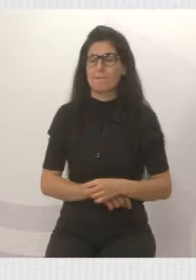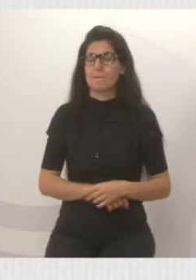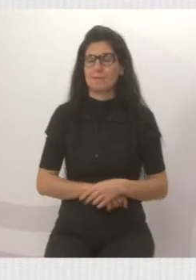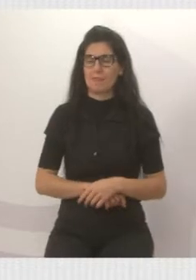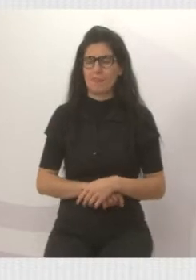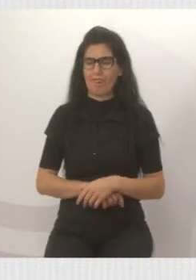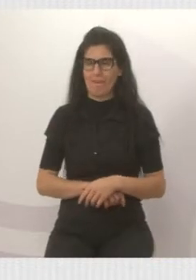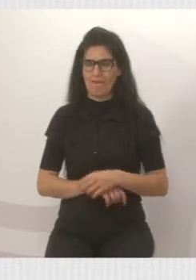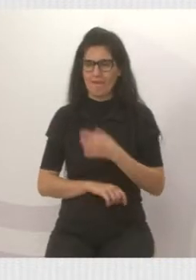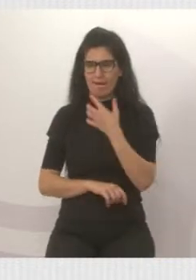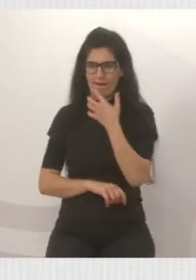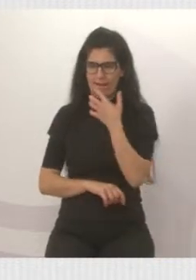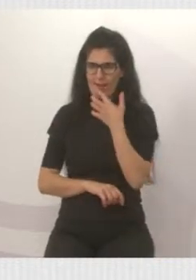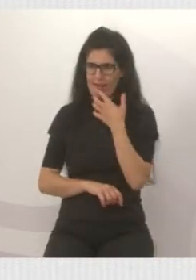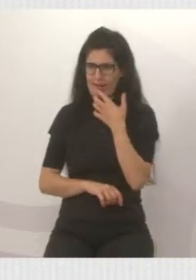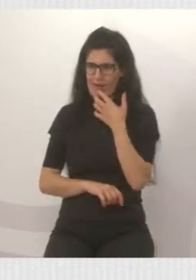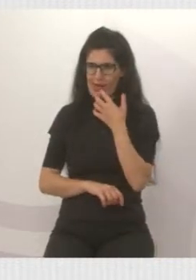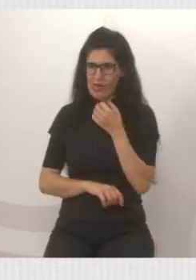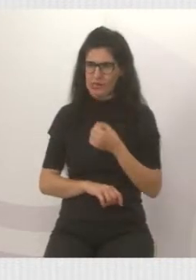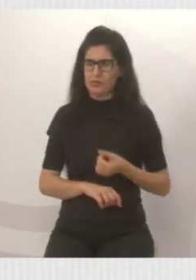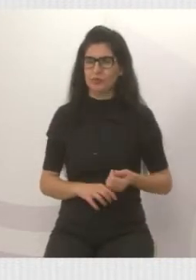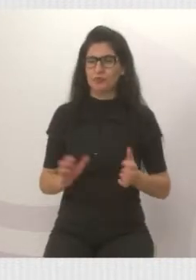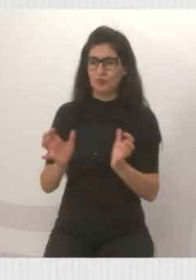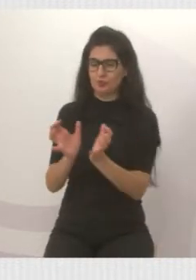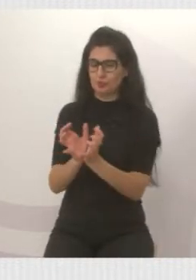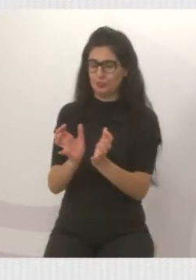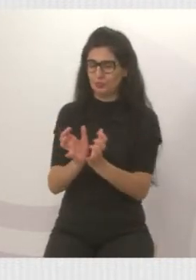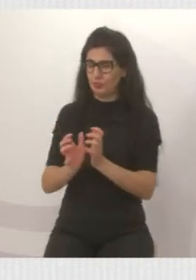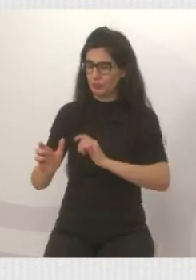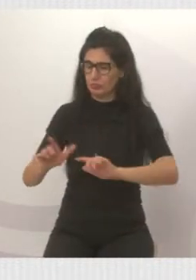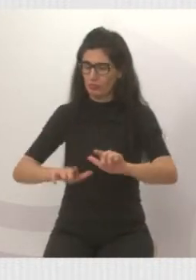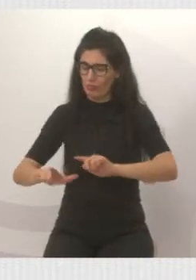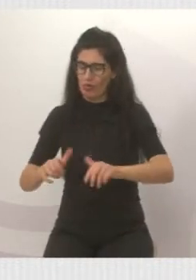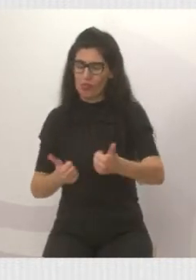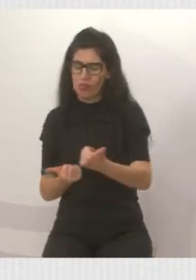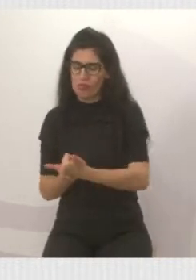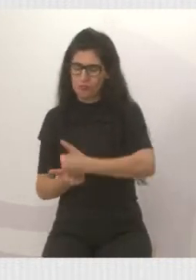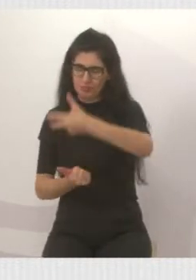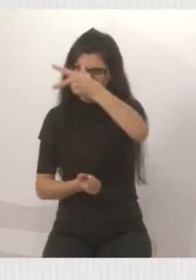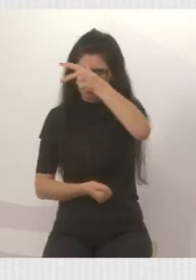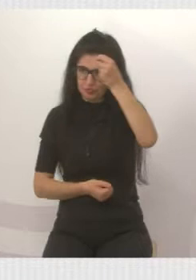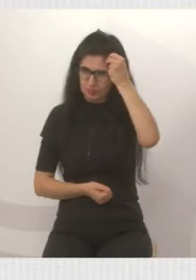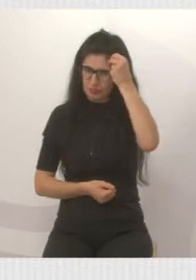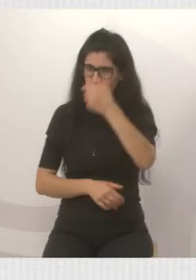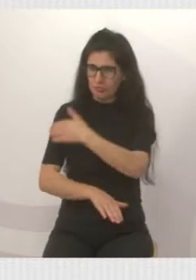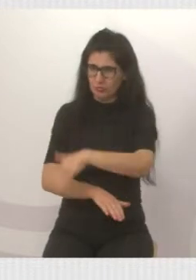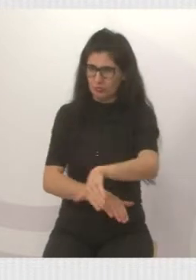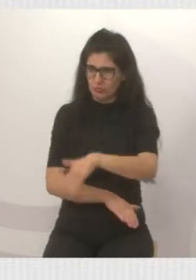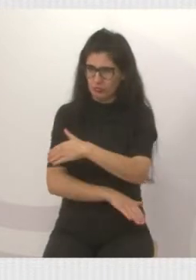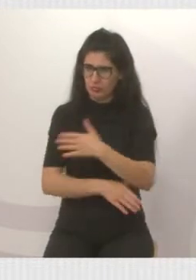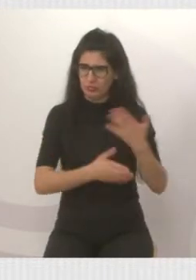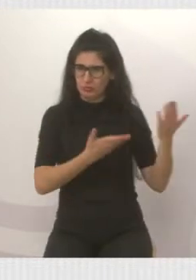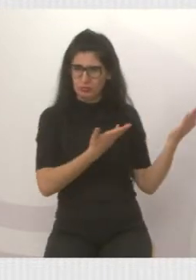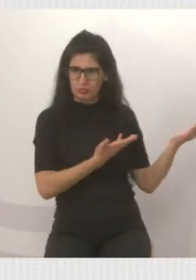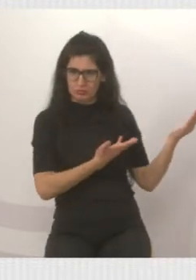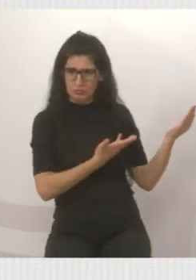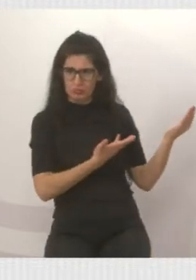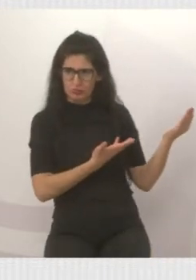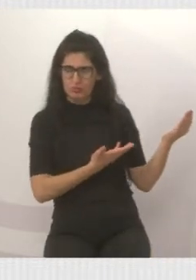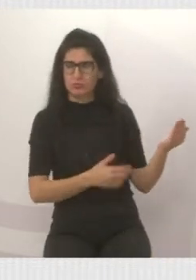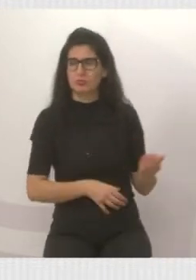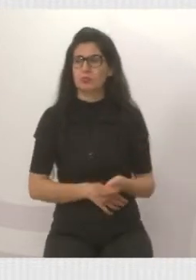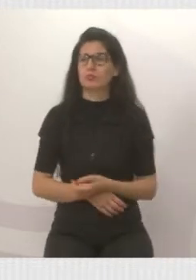Solicitação atendida pela equipe da superprefeitura, na rua Benedita Andrade,